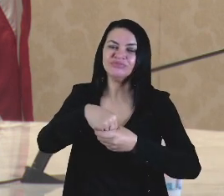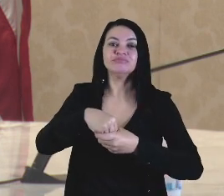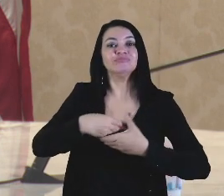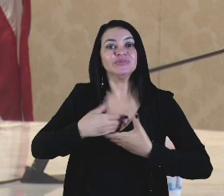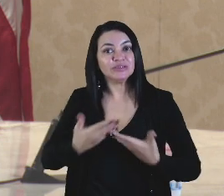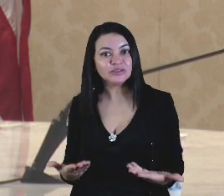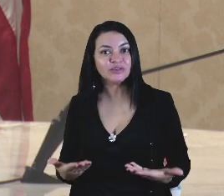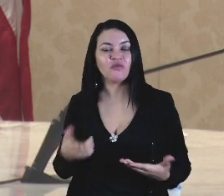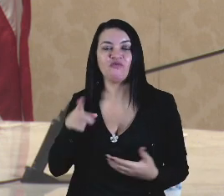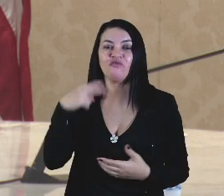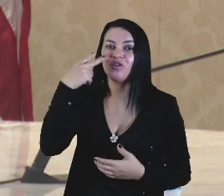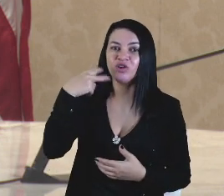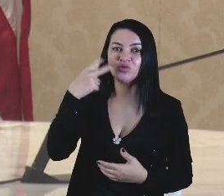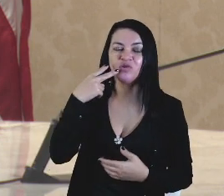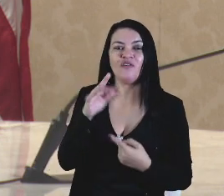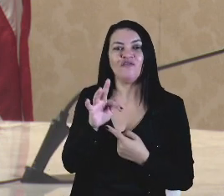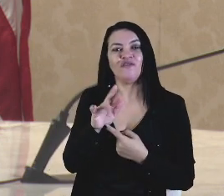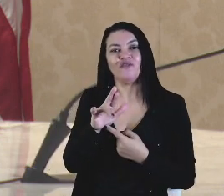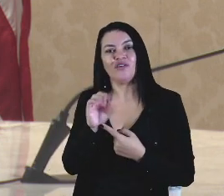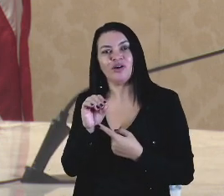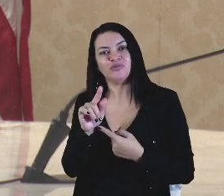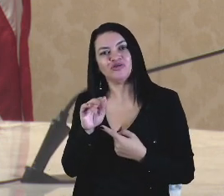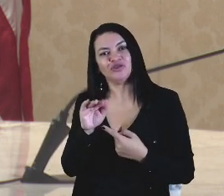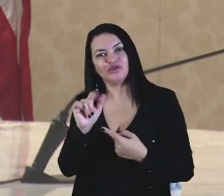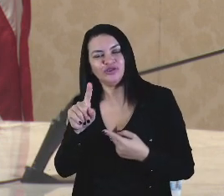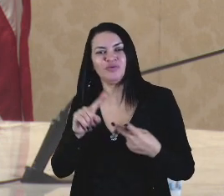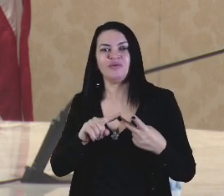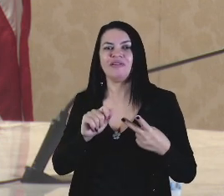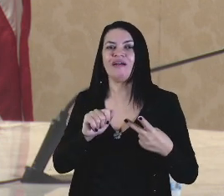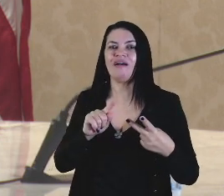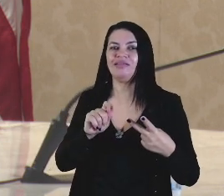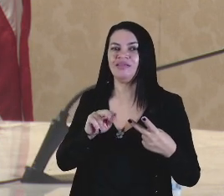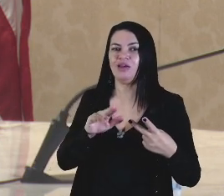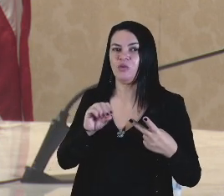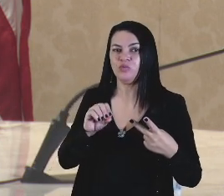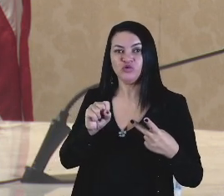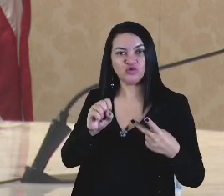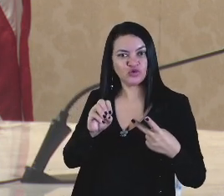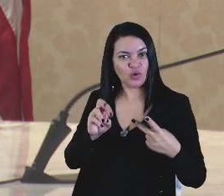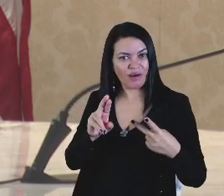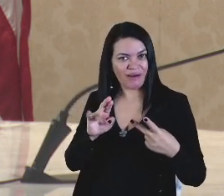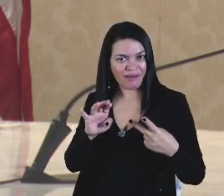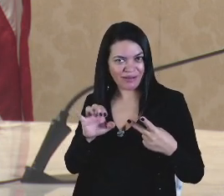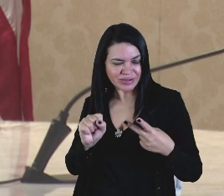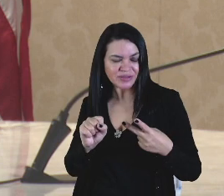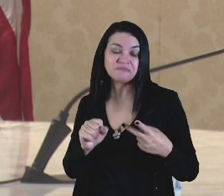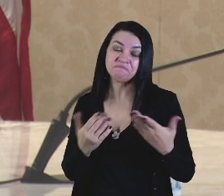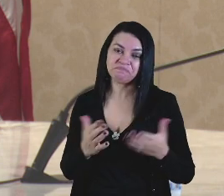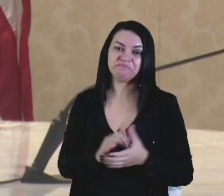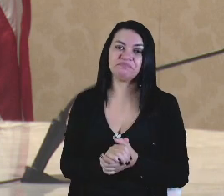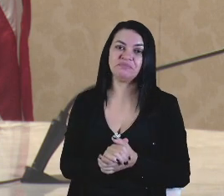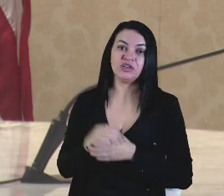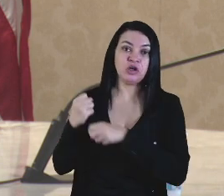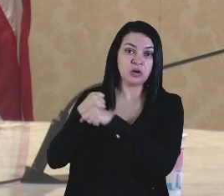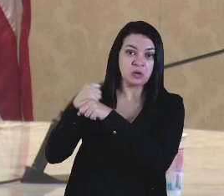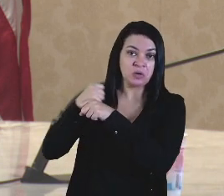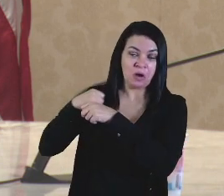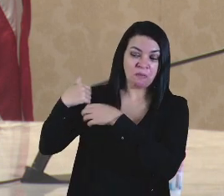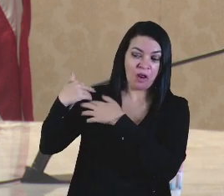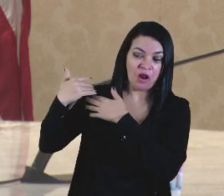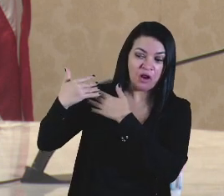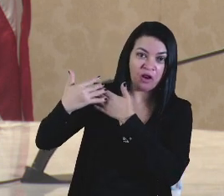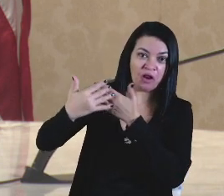vereadores Fábio Geitigo e Adelmo Soares. Nesses 15 anos, muitas coisas